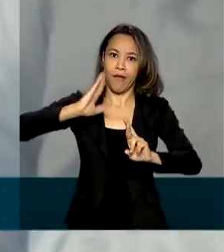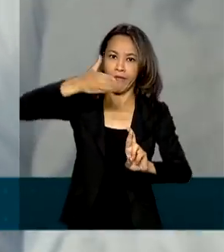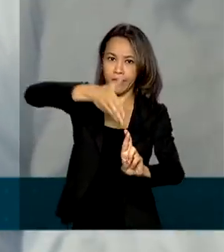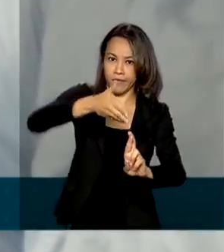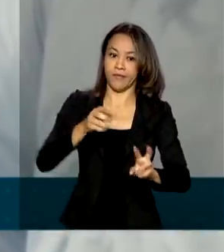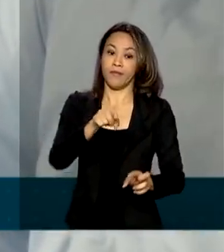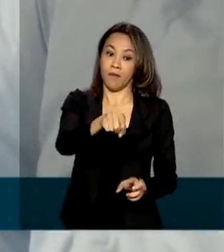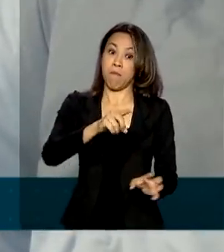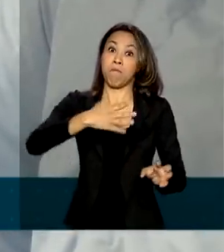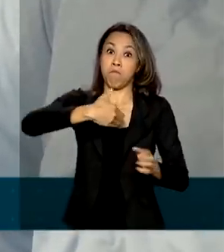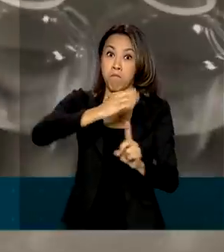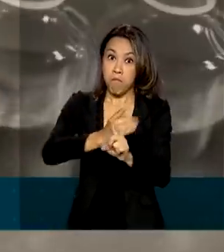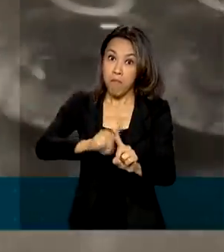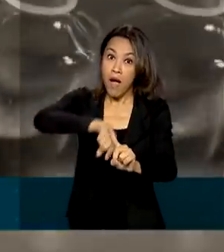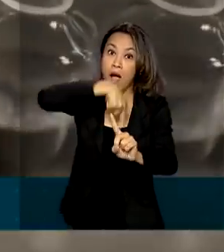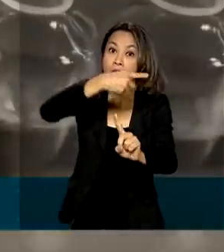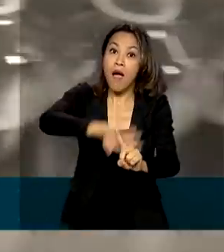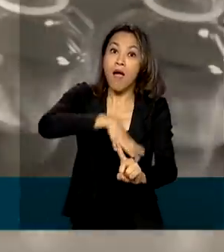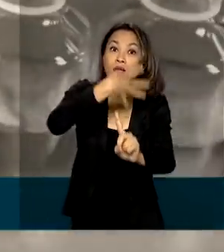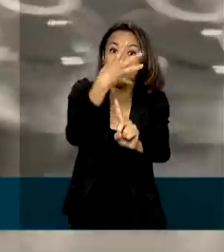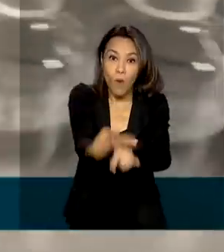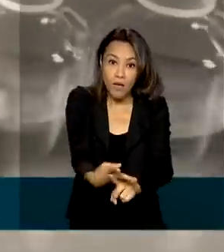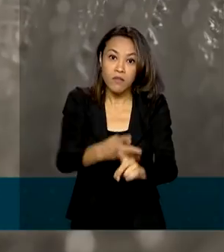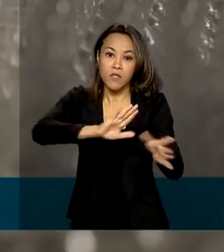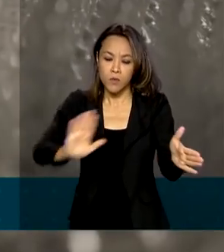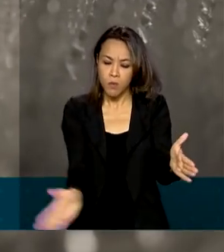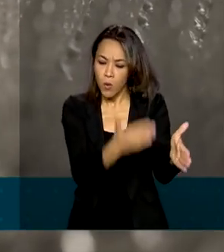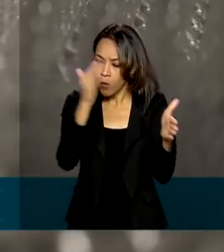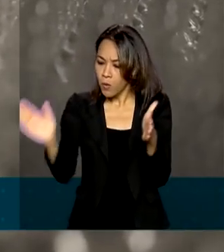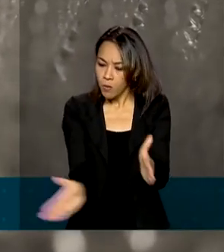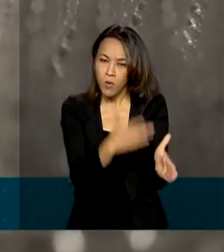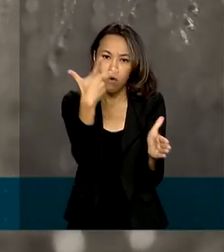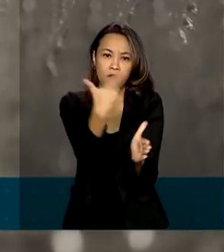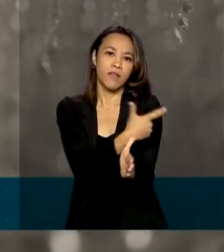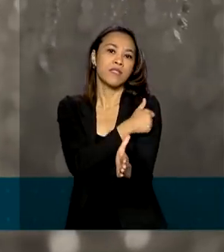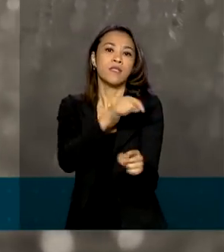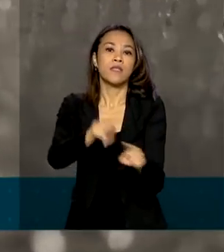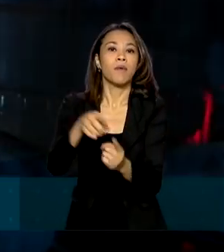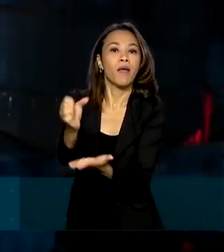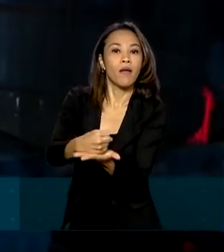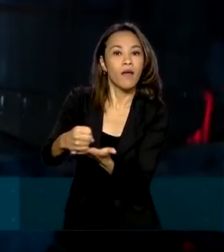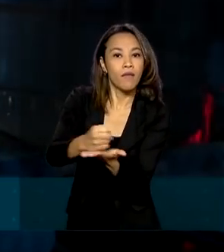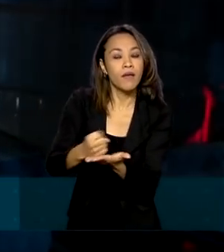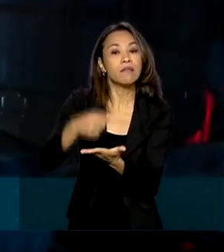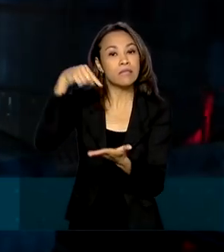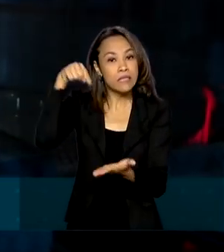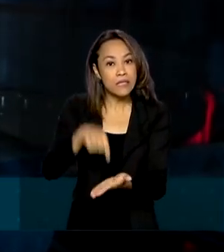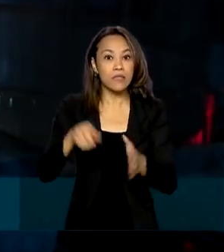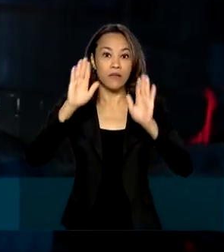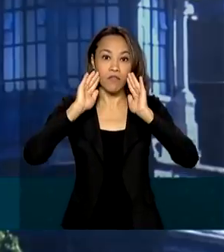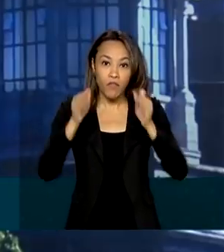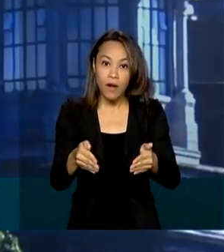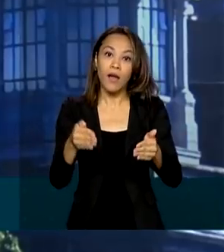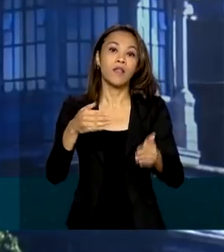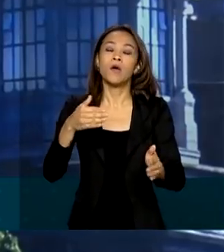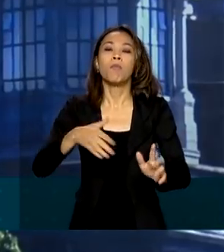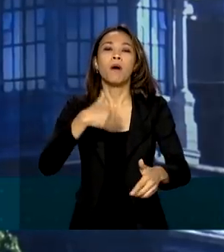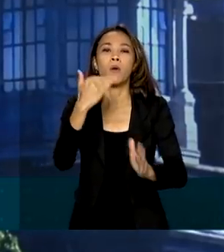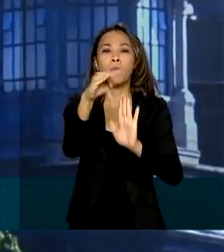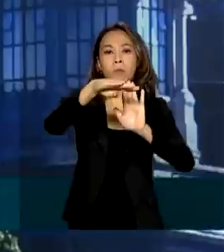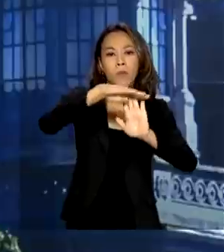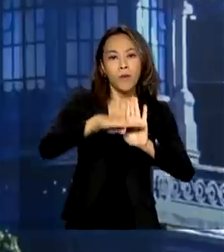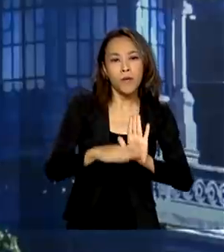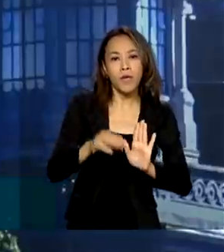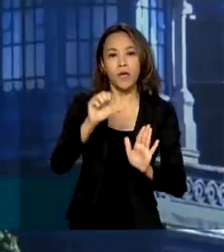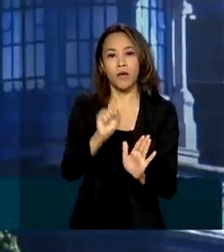em quatro vezes a produção de vacinas e de medicamentos, que serão destinados prioritariamente ao SUS. Ele representa